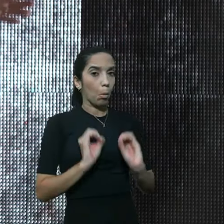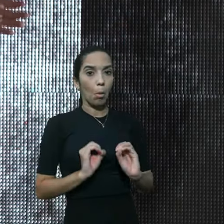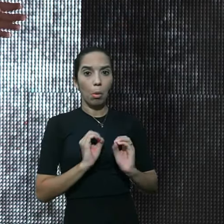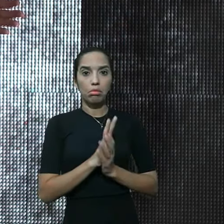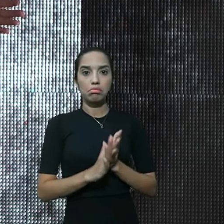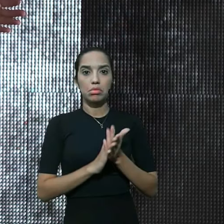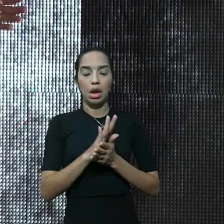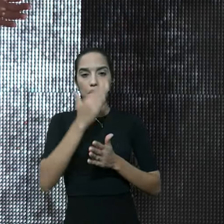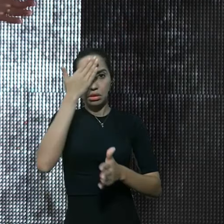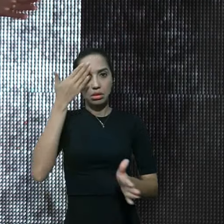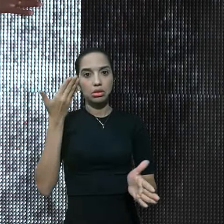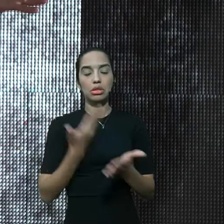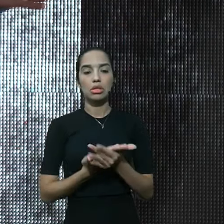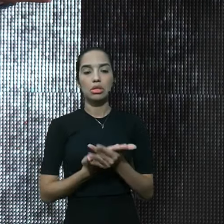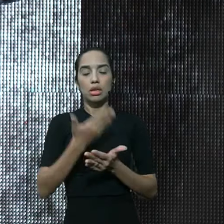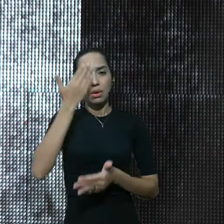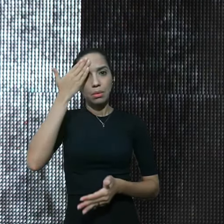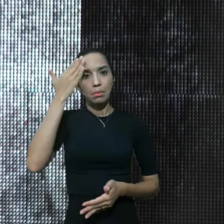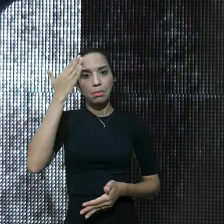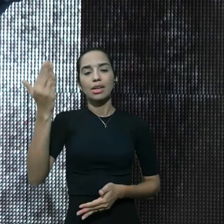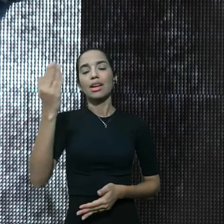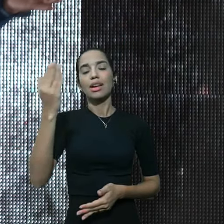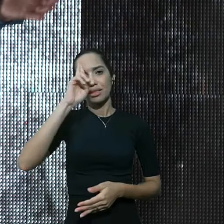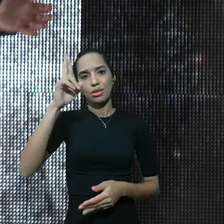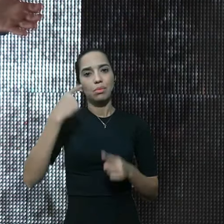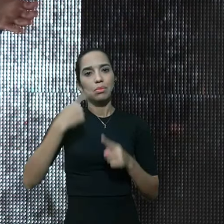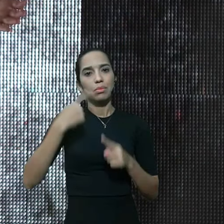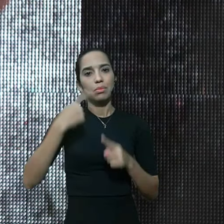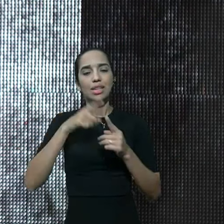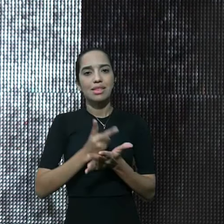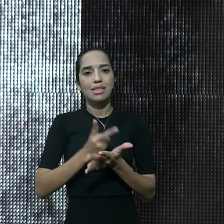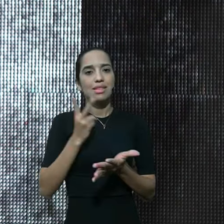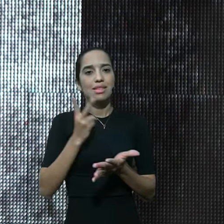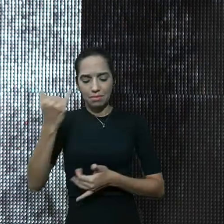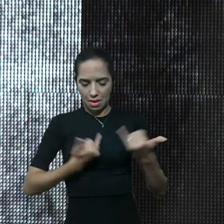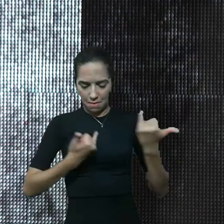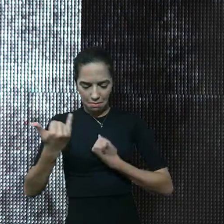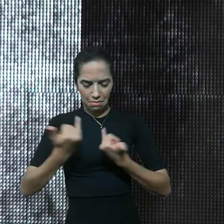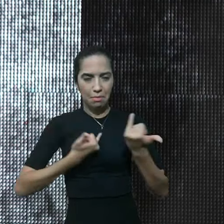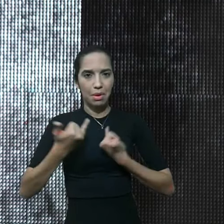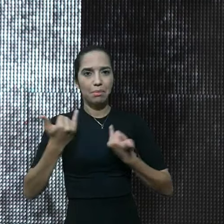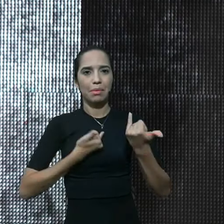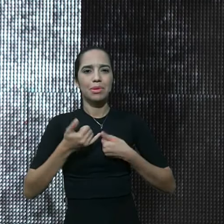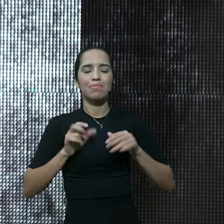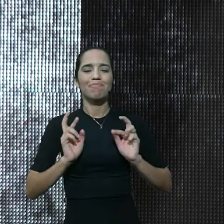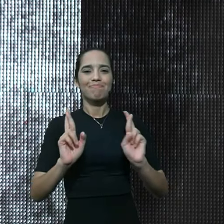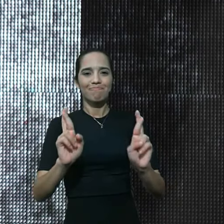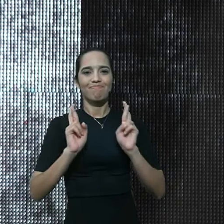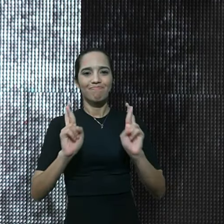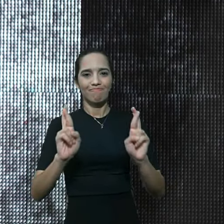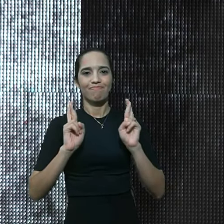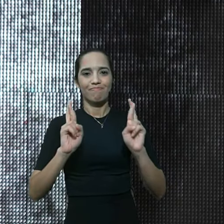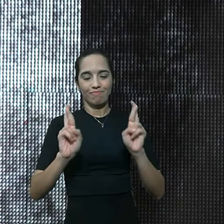obrigada Senhor por sempre ter uma palavra de esperança pro meu coração